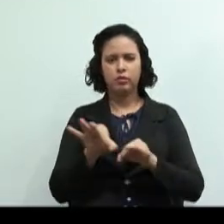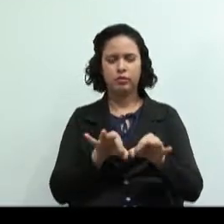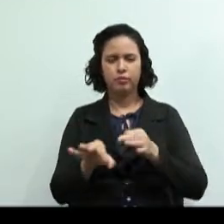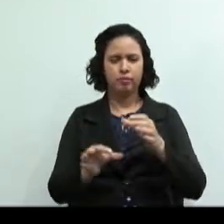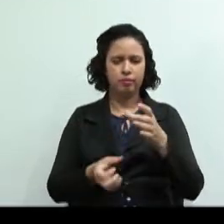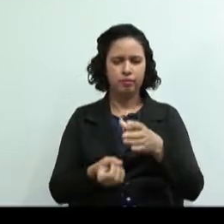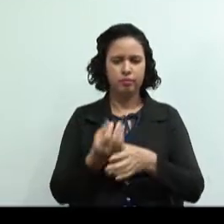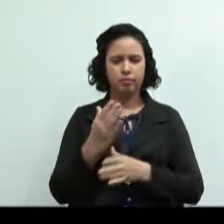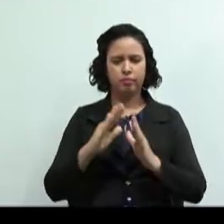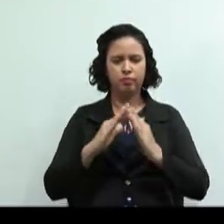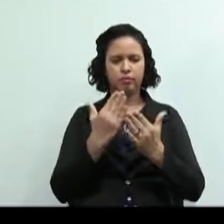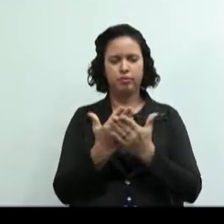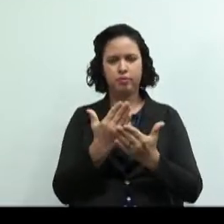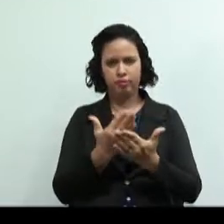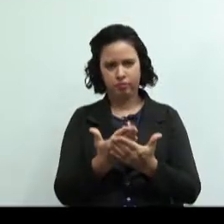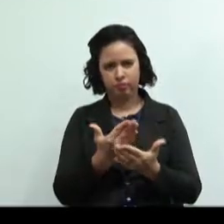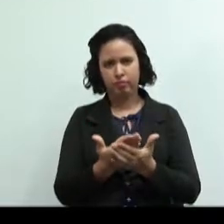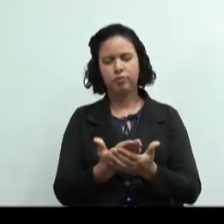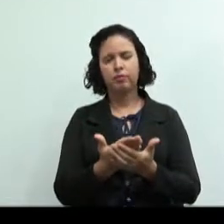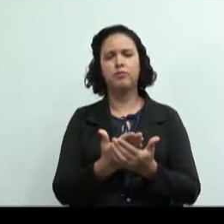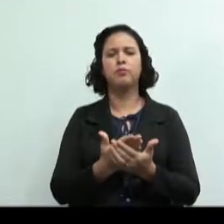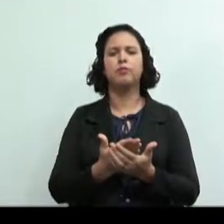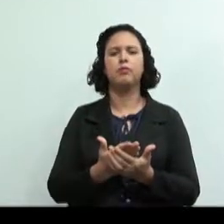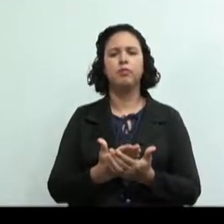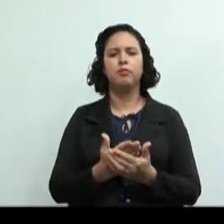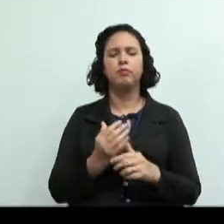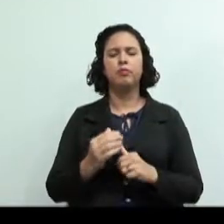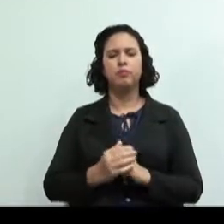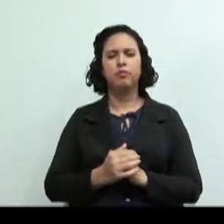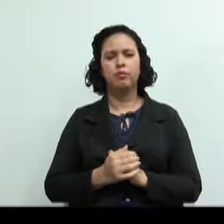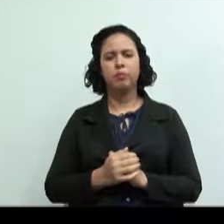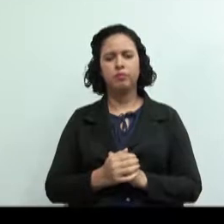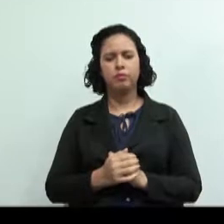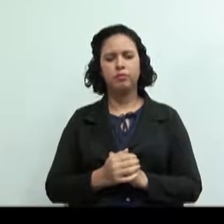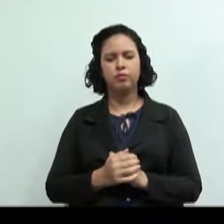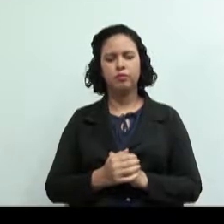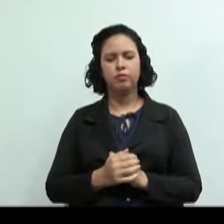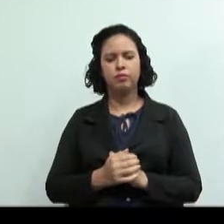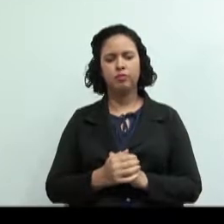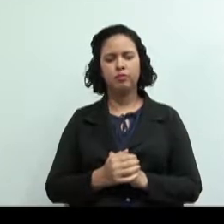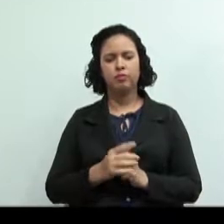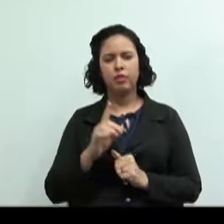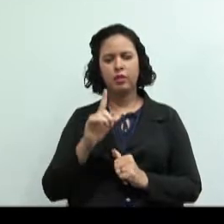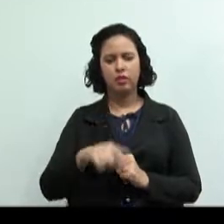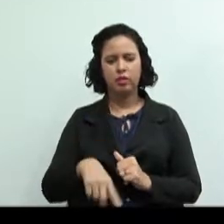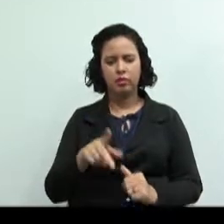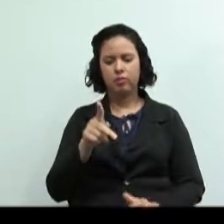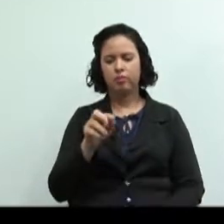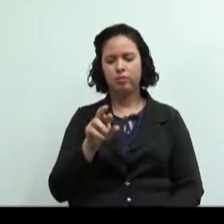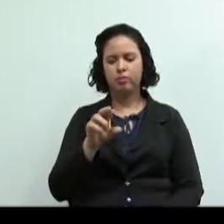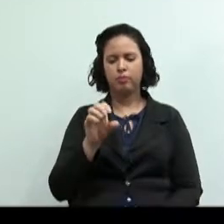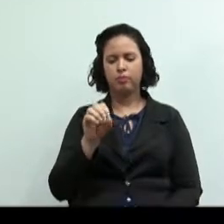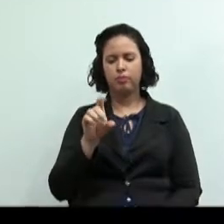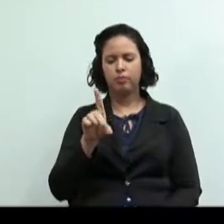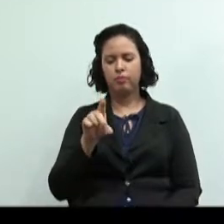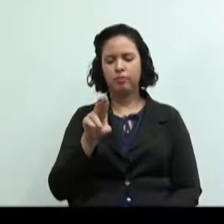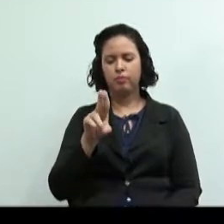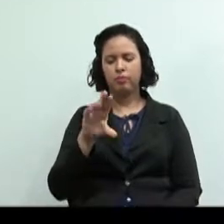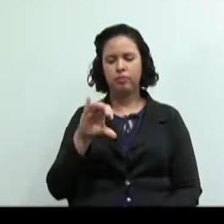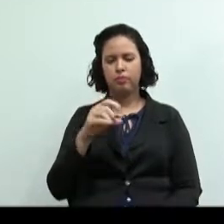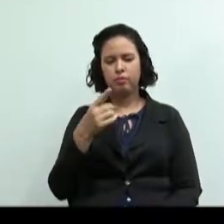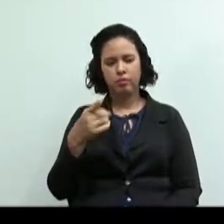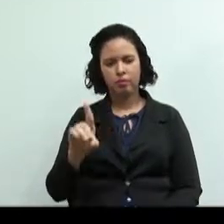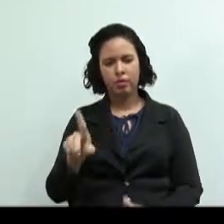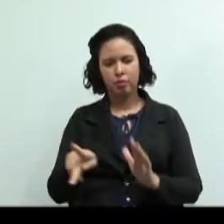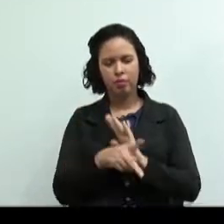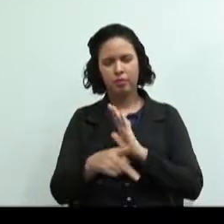formação de escolas e centros de treinamento, de produção, organizado pelas fábricas autogestionadas para